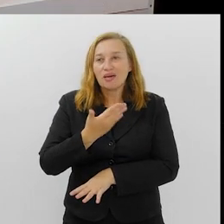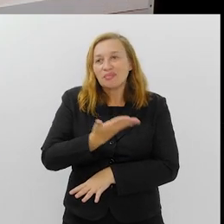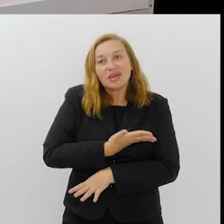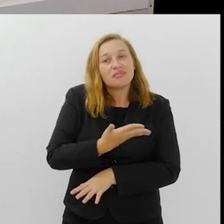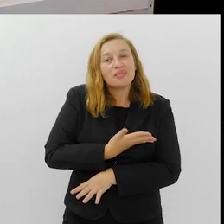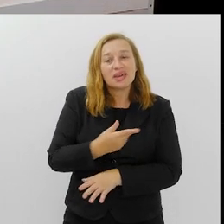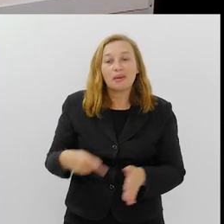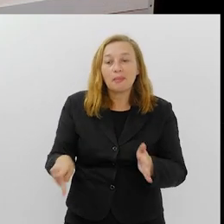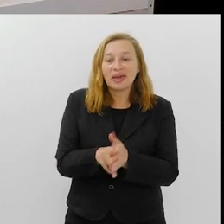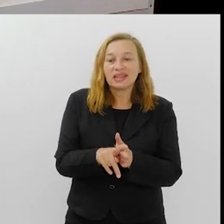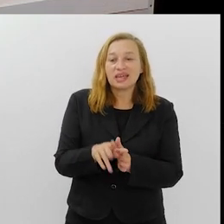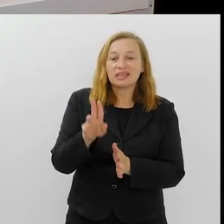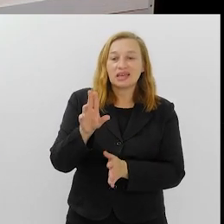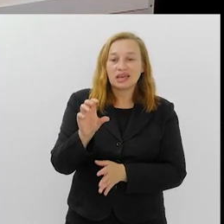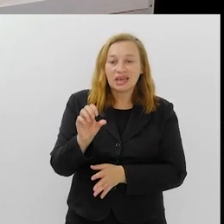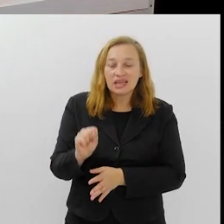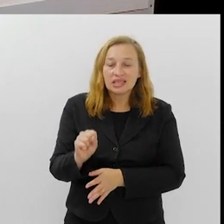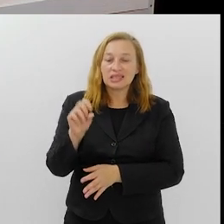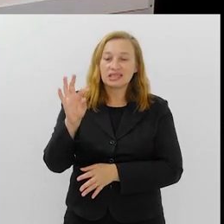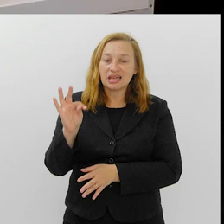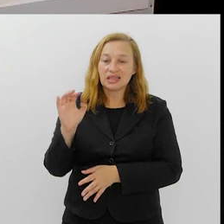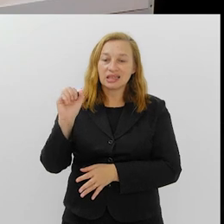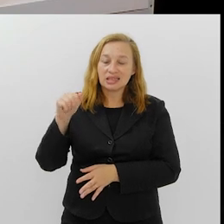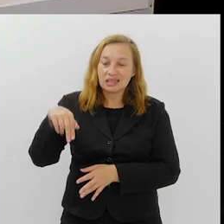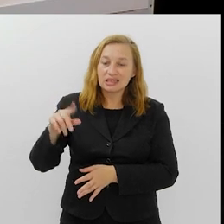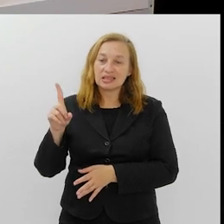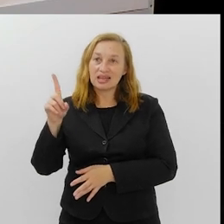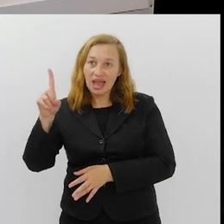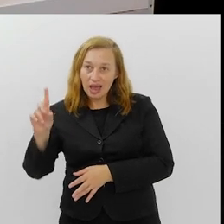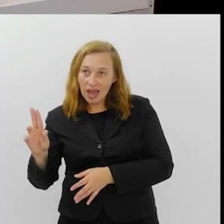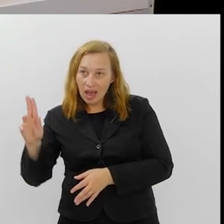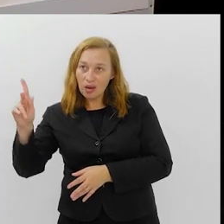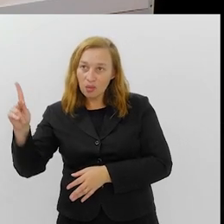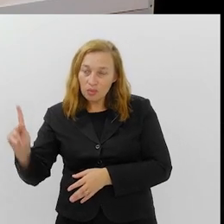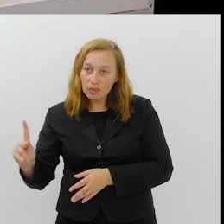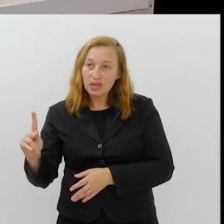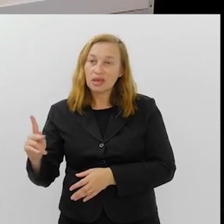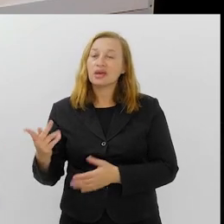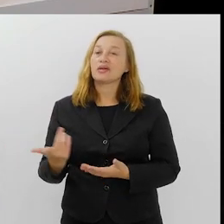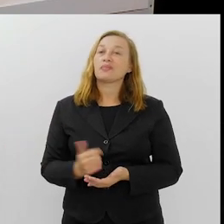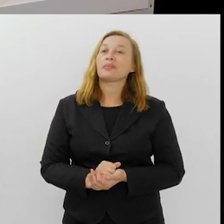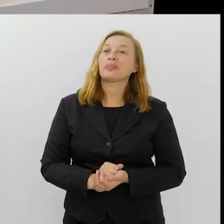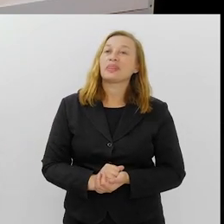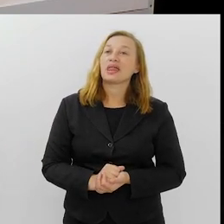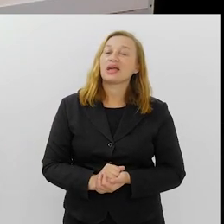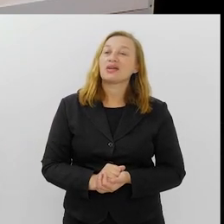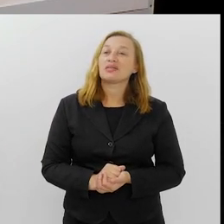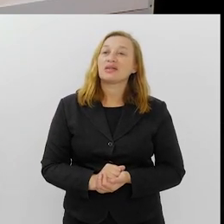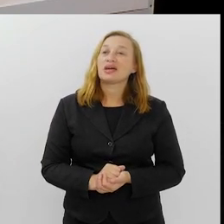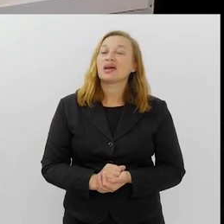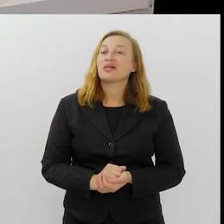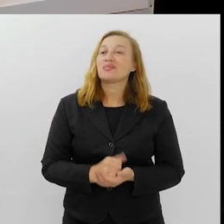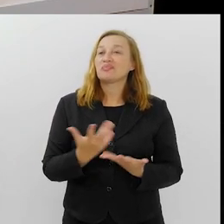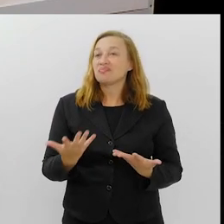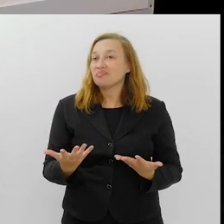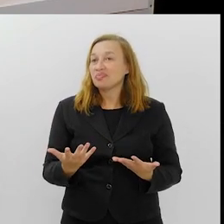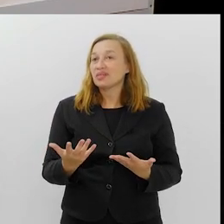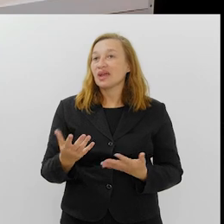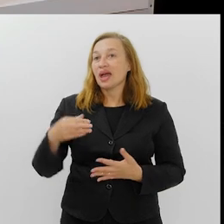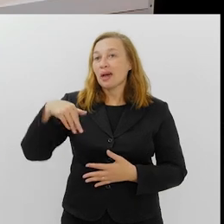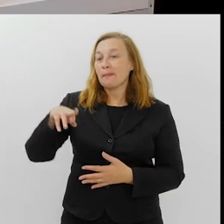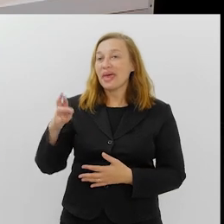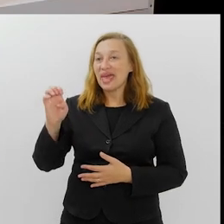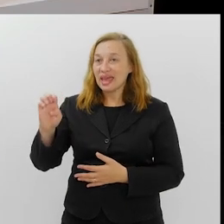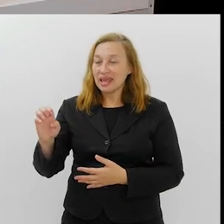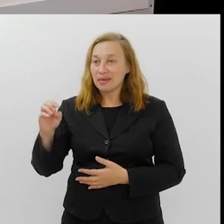faz parte do estandarte, mas que é, assim, uma, vamos dizer, uma componente honorária do estandarte,